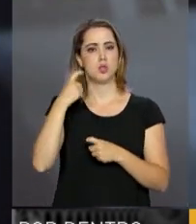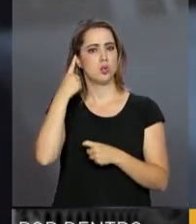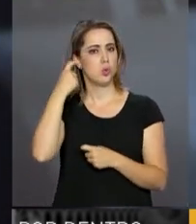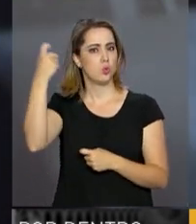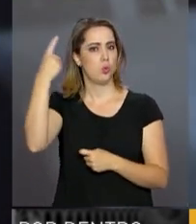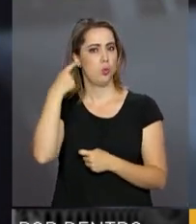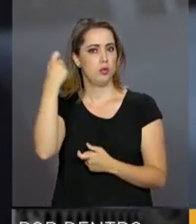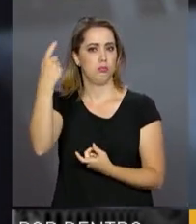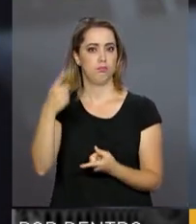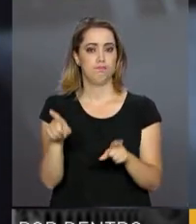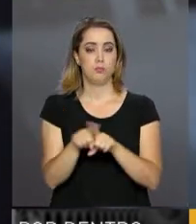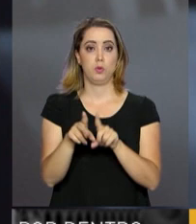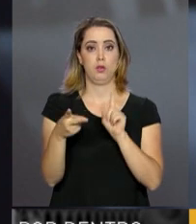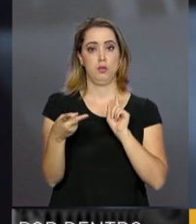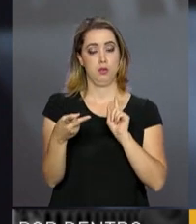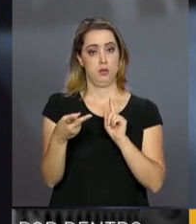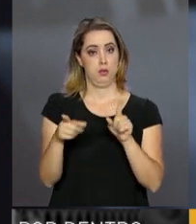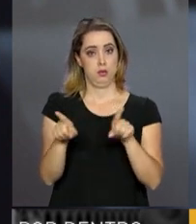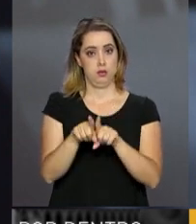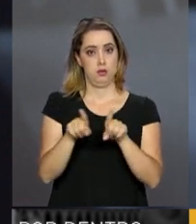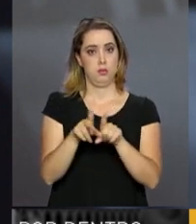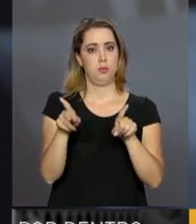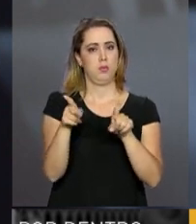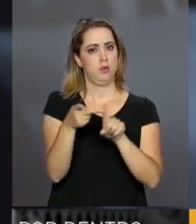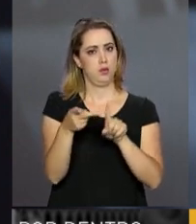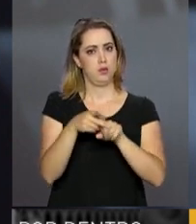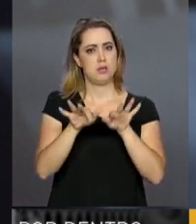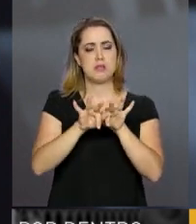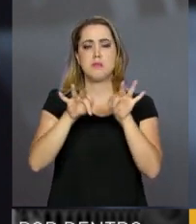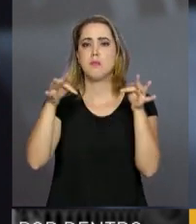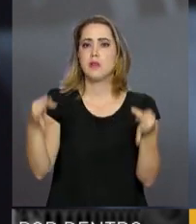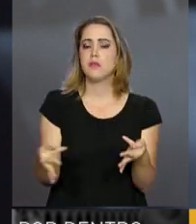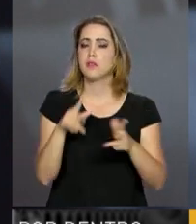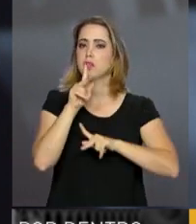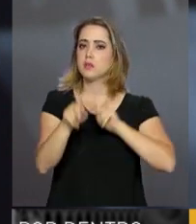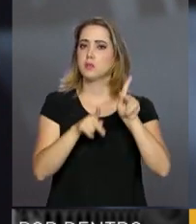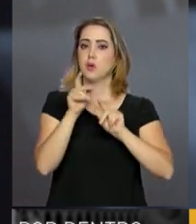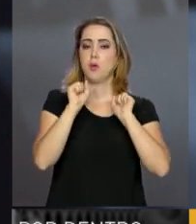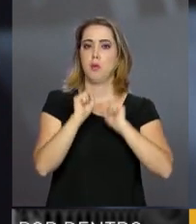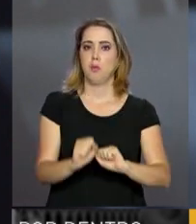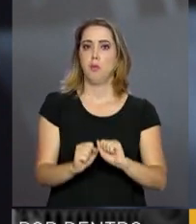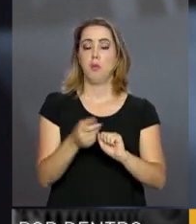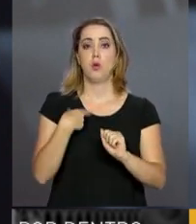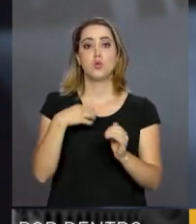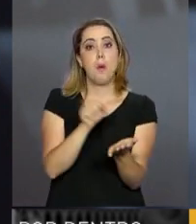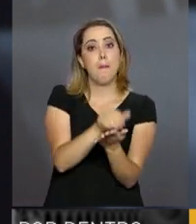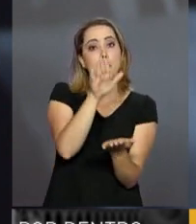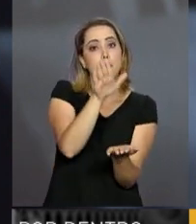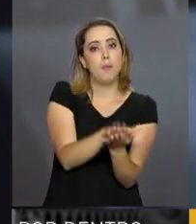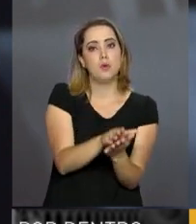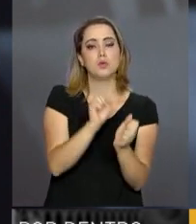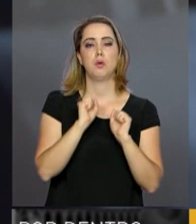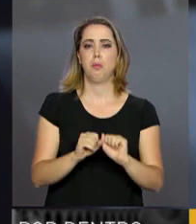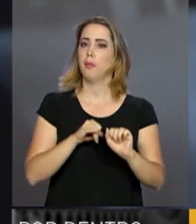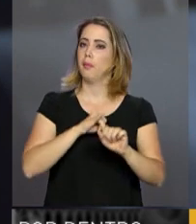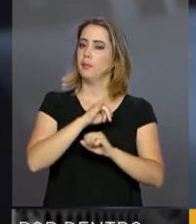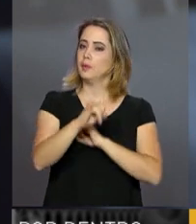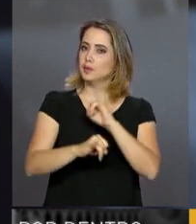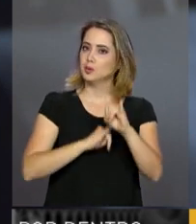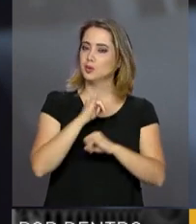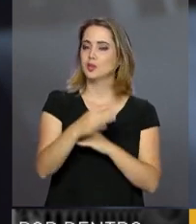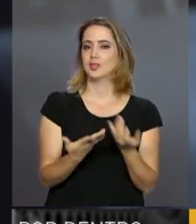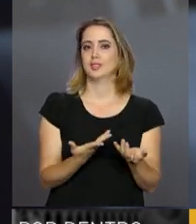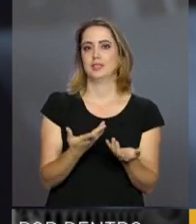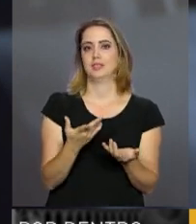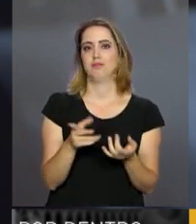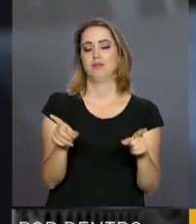seguida, uma medida de desburocratização para a população. A possibilidade de receber a notificação de multa de forma eletrônica. O